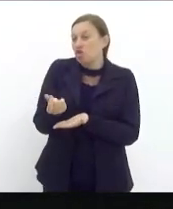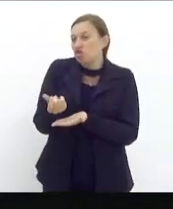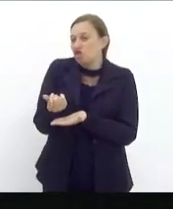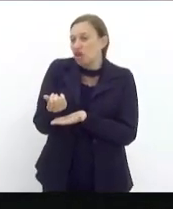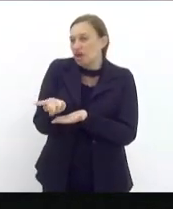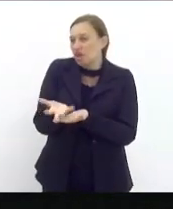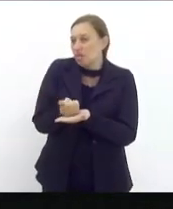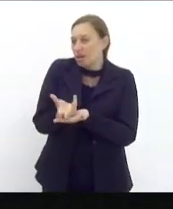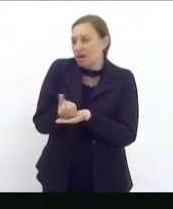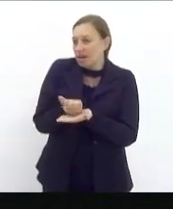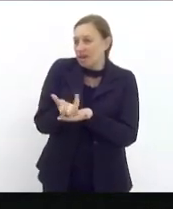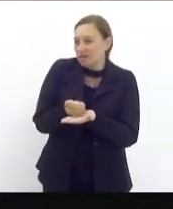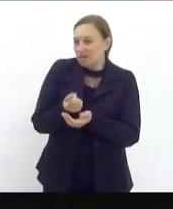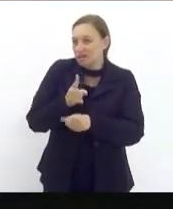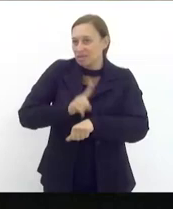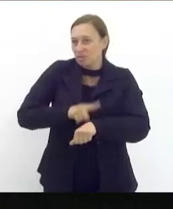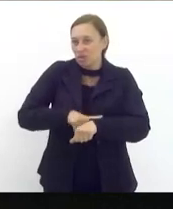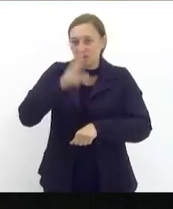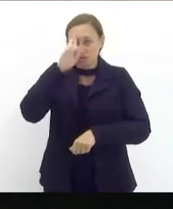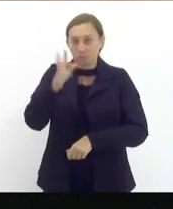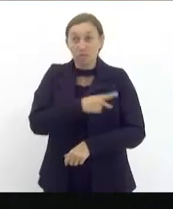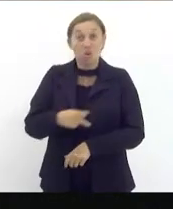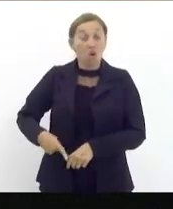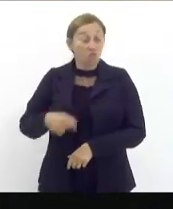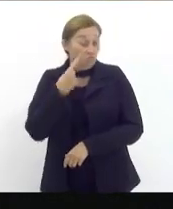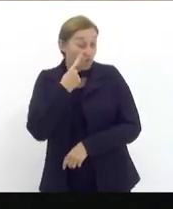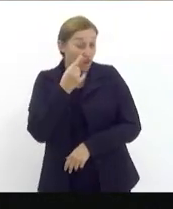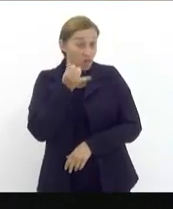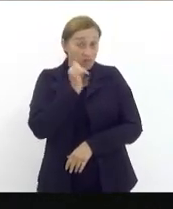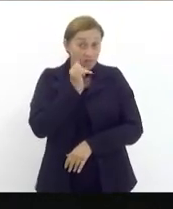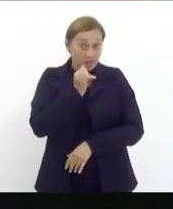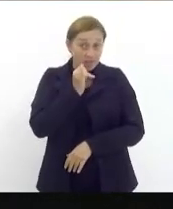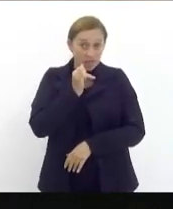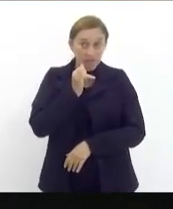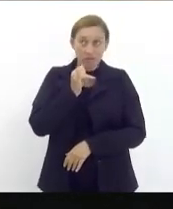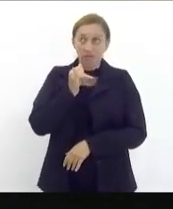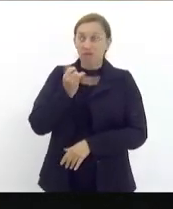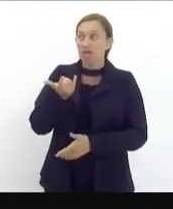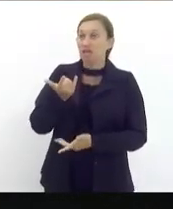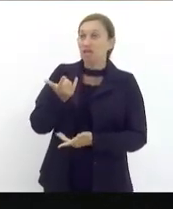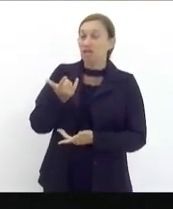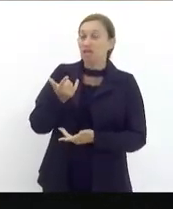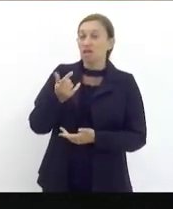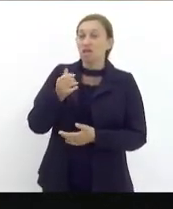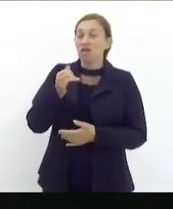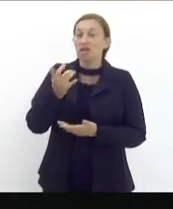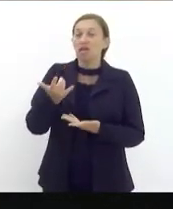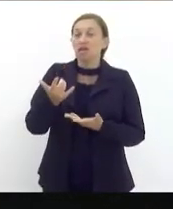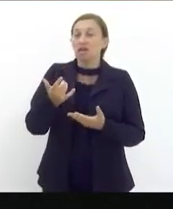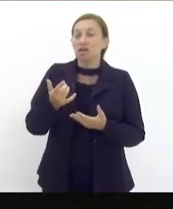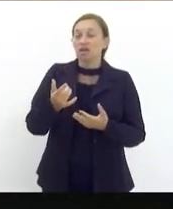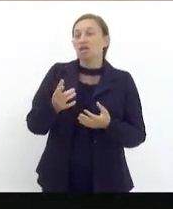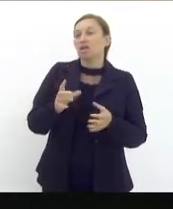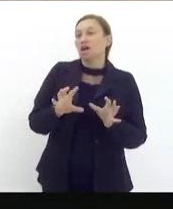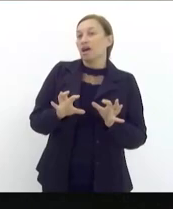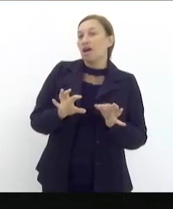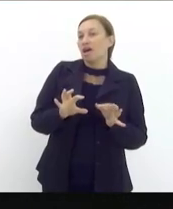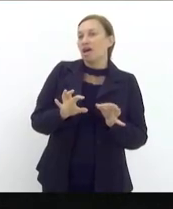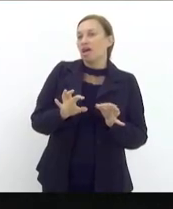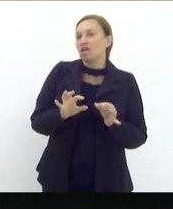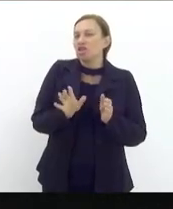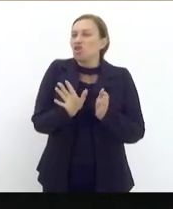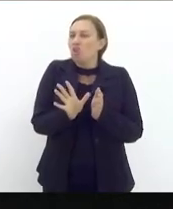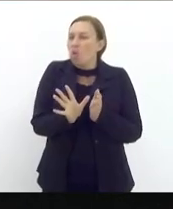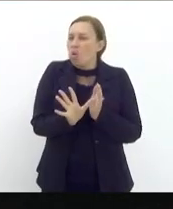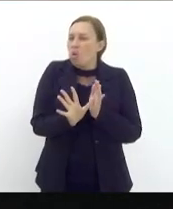falo nesse momento presidente olha como é que é a narrativa de iludir a população do Rio de Janeiro que é uma manobra com ardil que